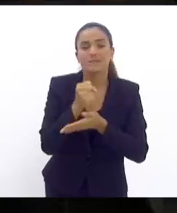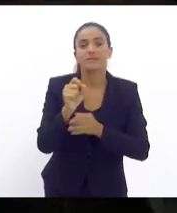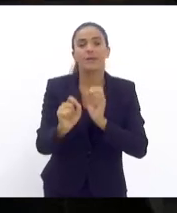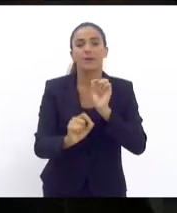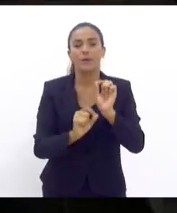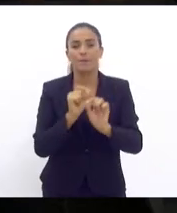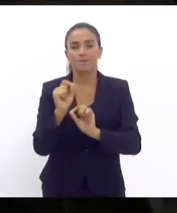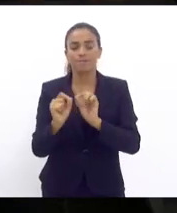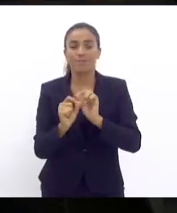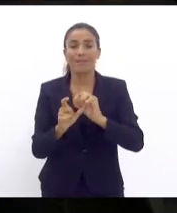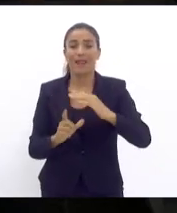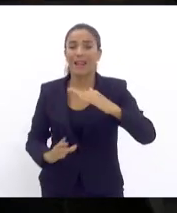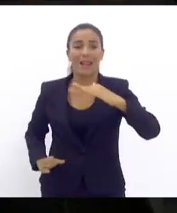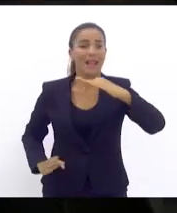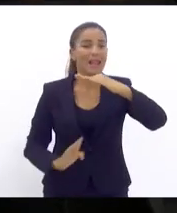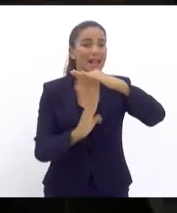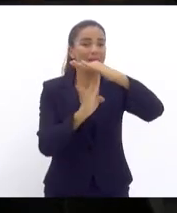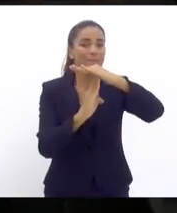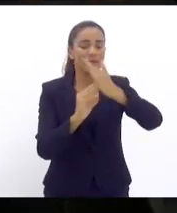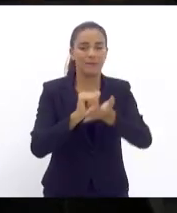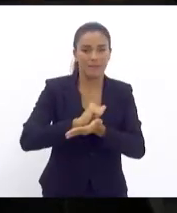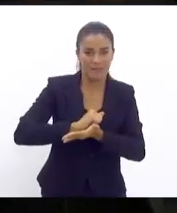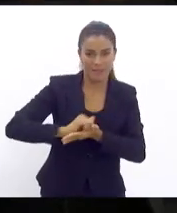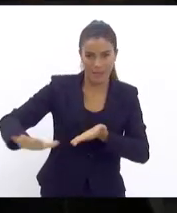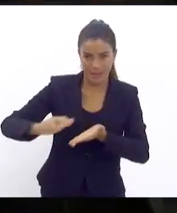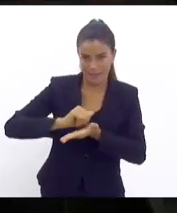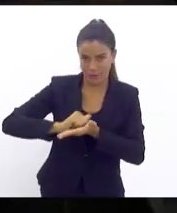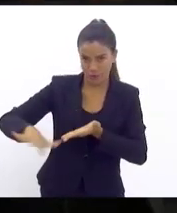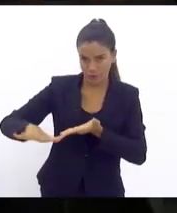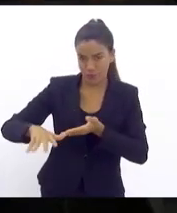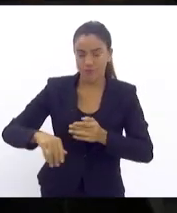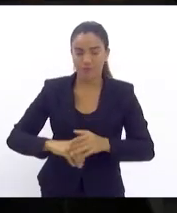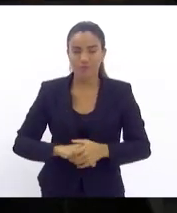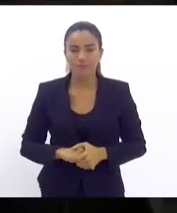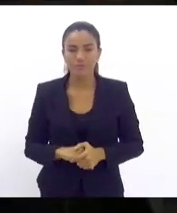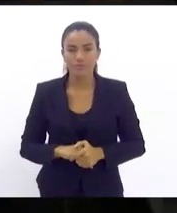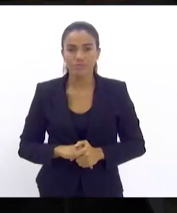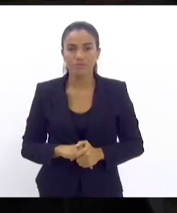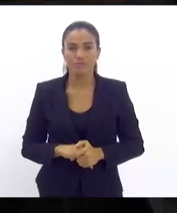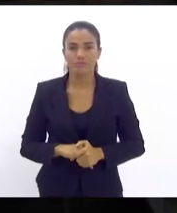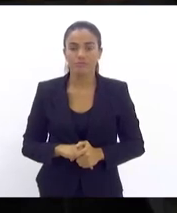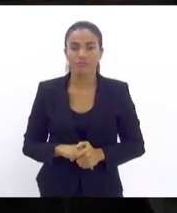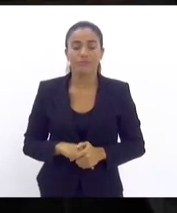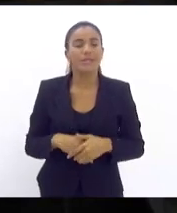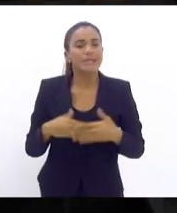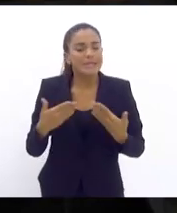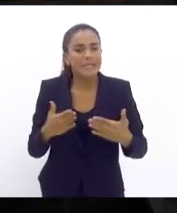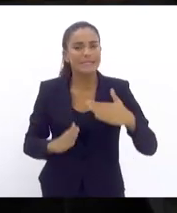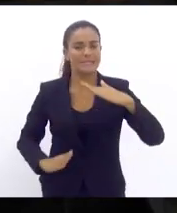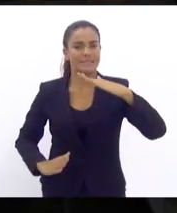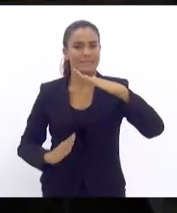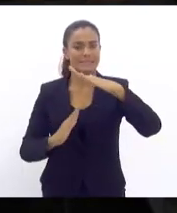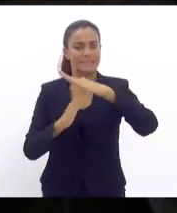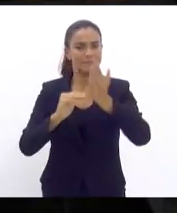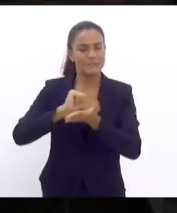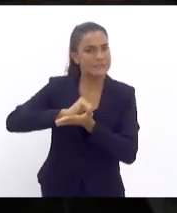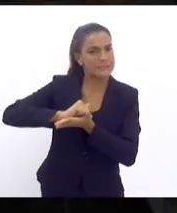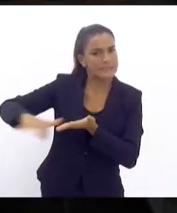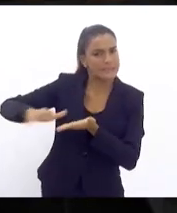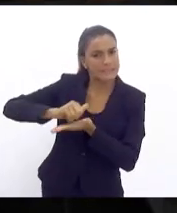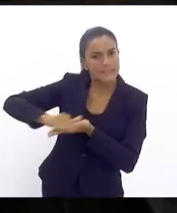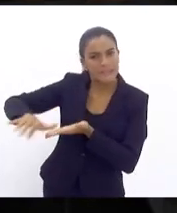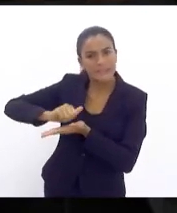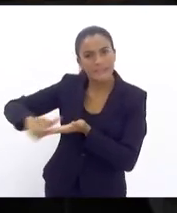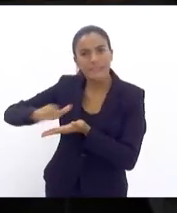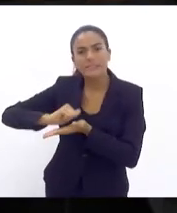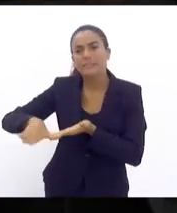um limitador das despesas. E esse limitador é um limitador